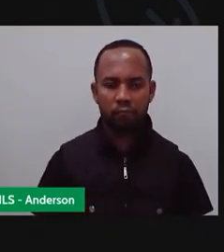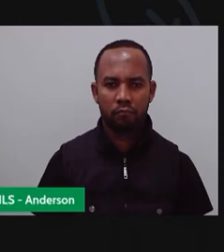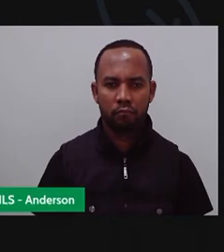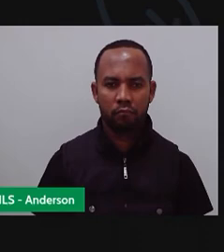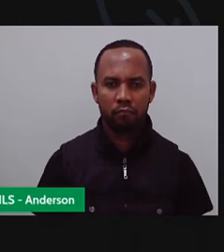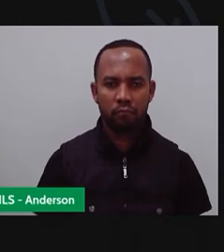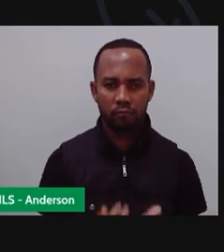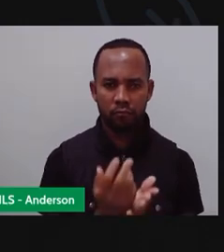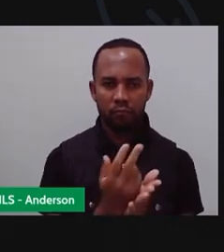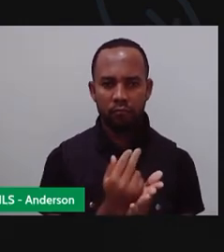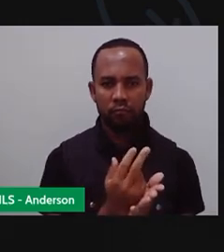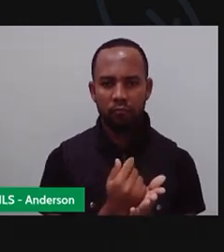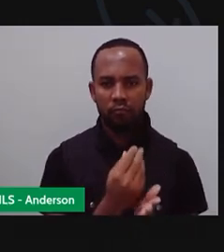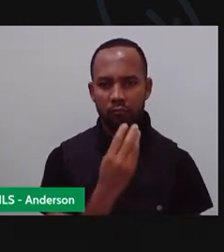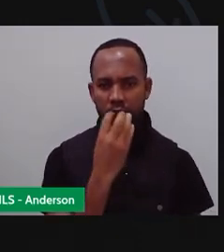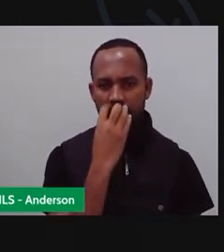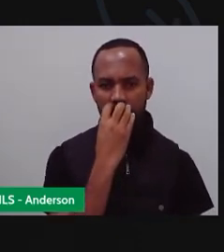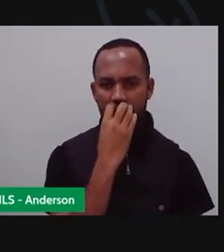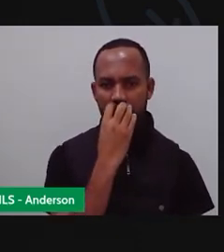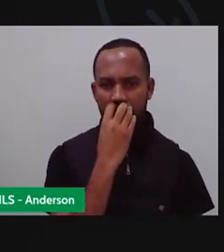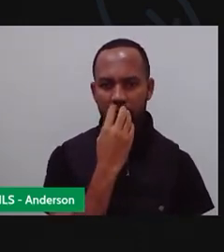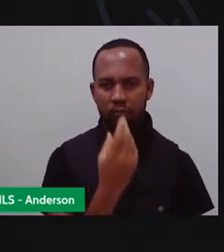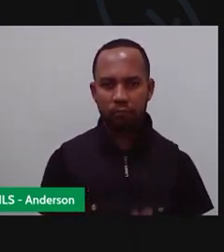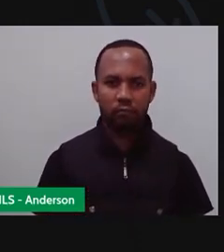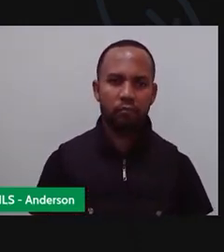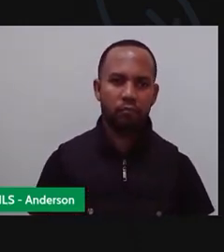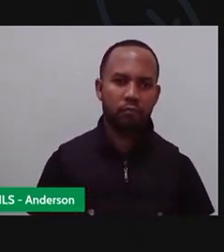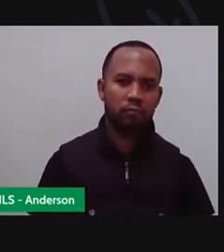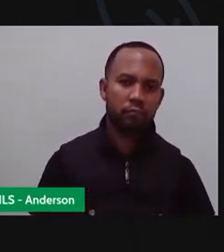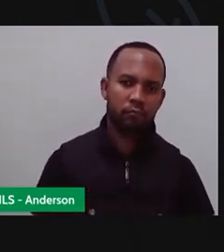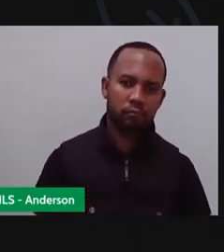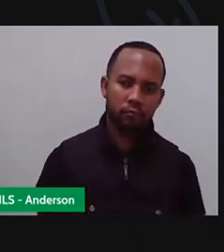cachorrinho, tá? Porque é um desenho que ela sabe fazer desde criança.